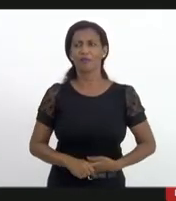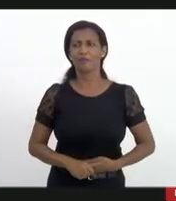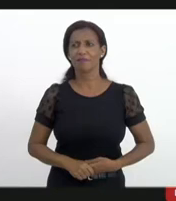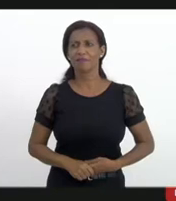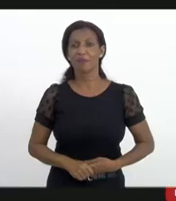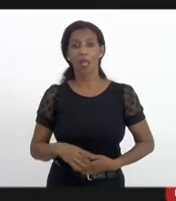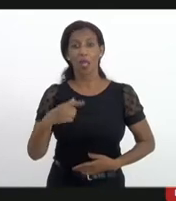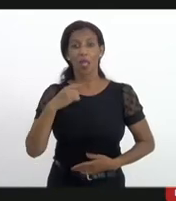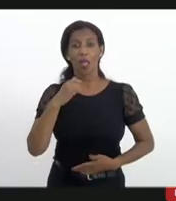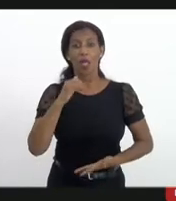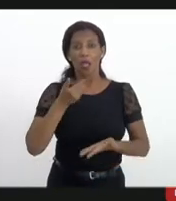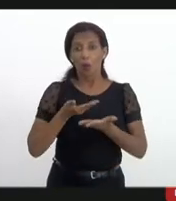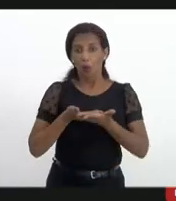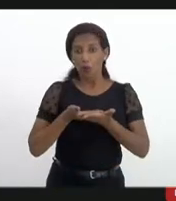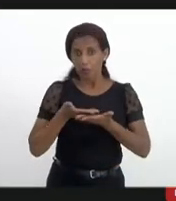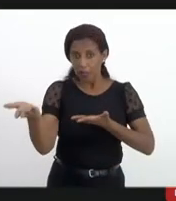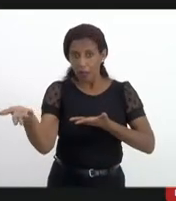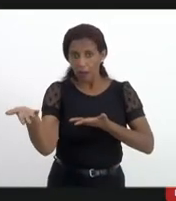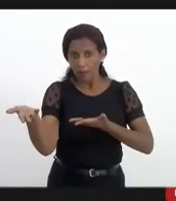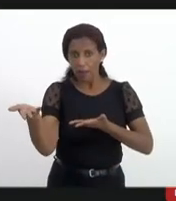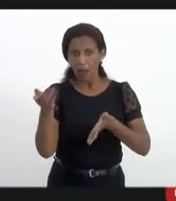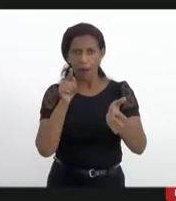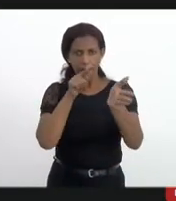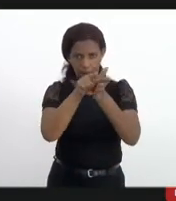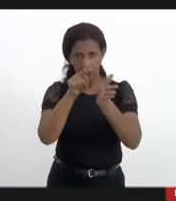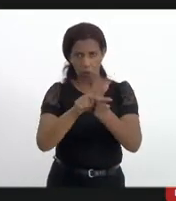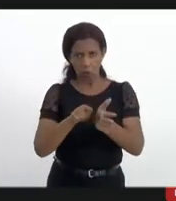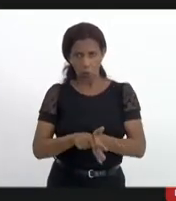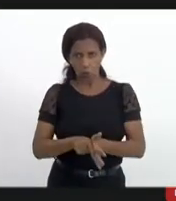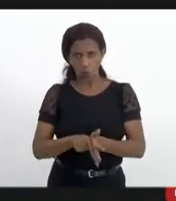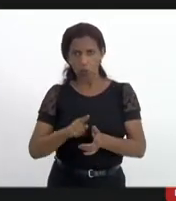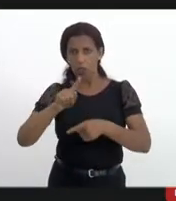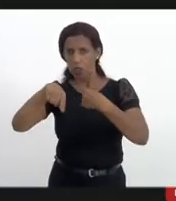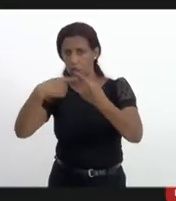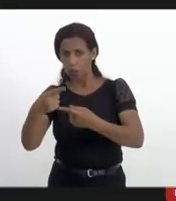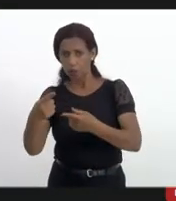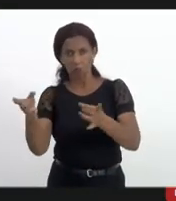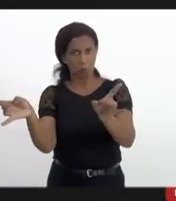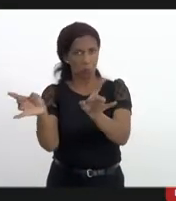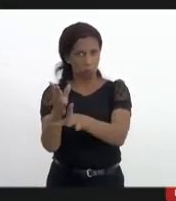encaminhar alguma pergunta e depois o senhor